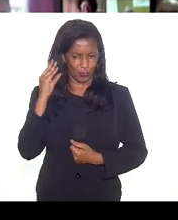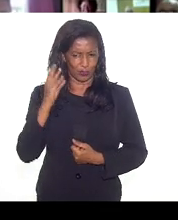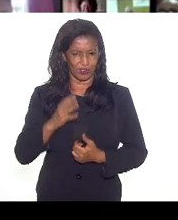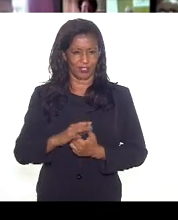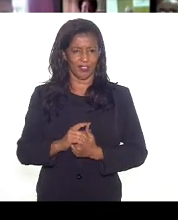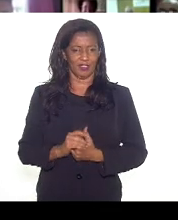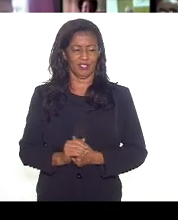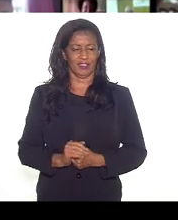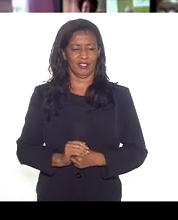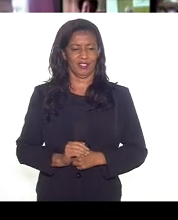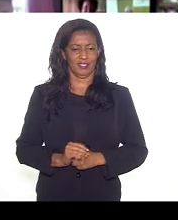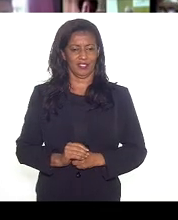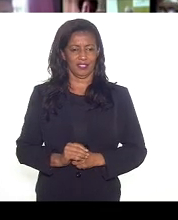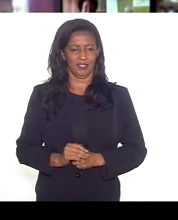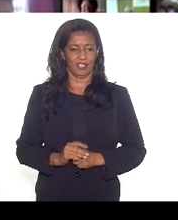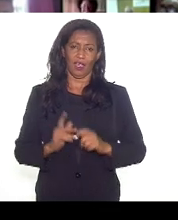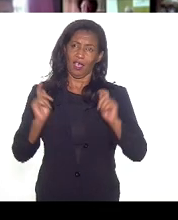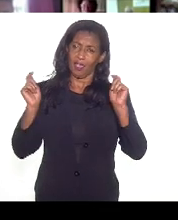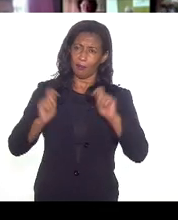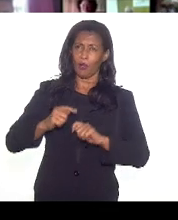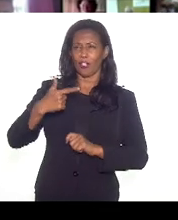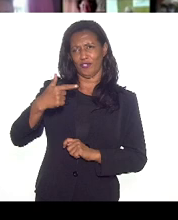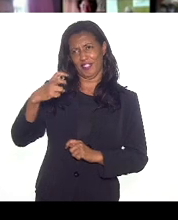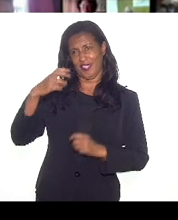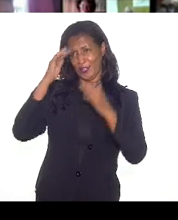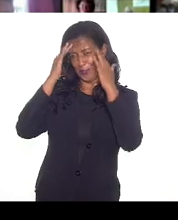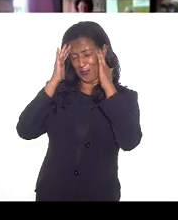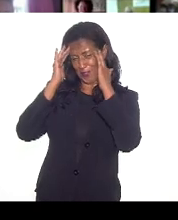Se quiser fazer em 25, a gente agradece.